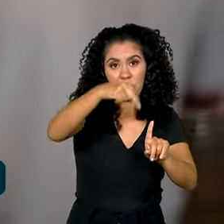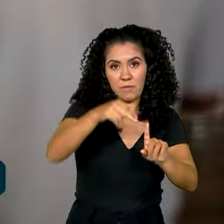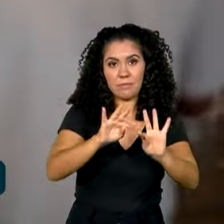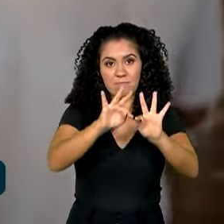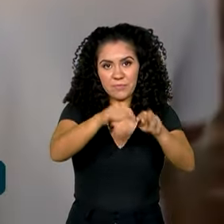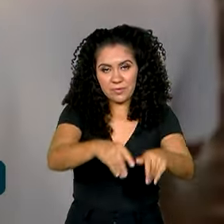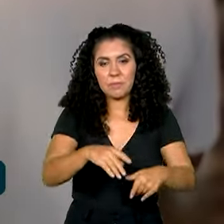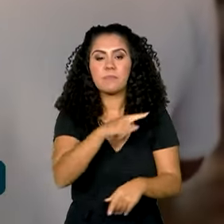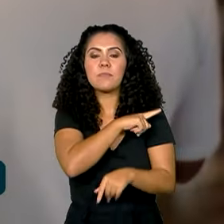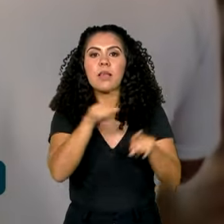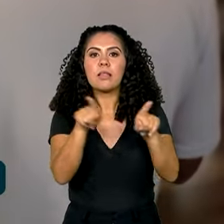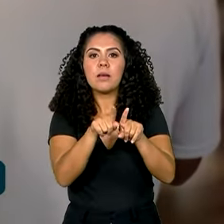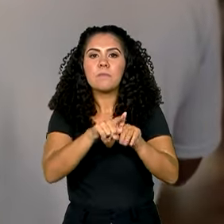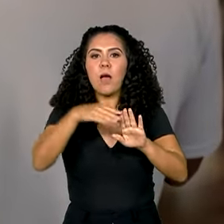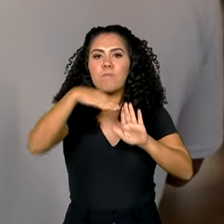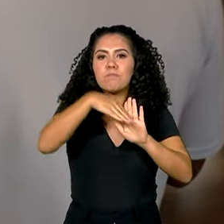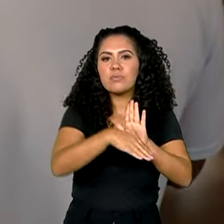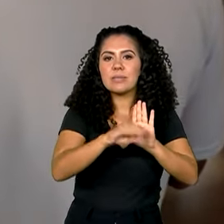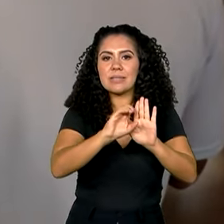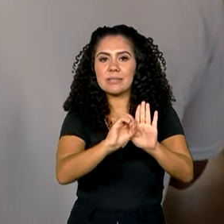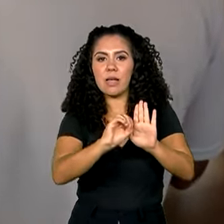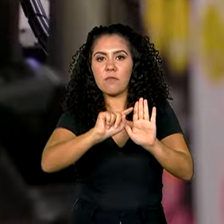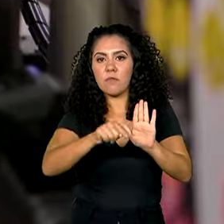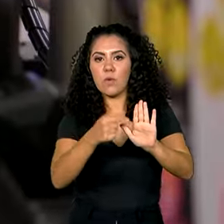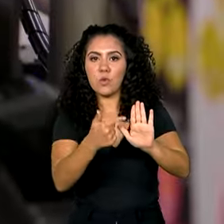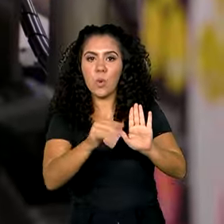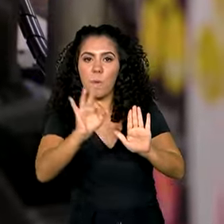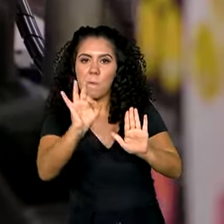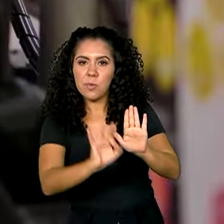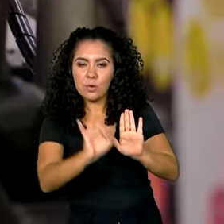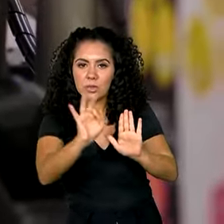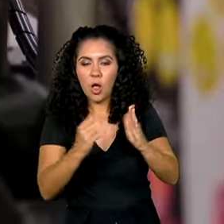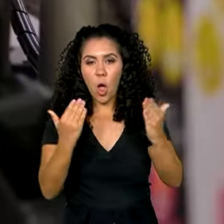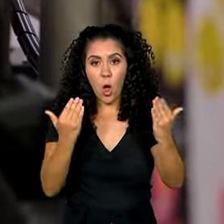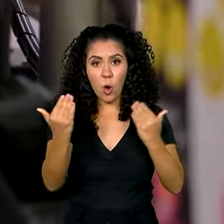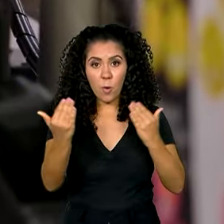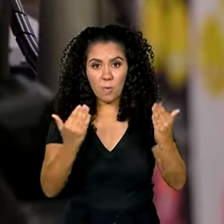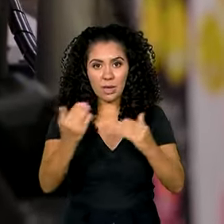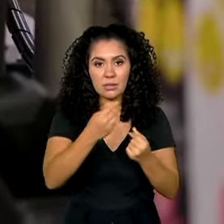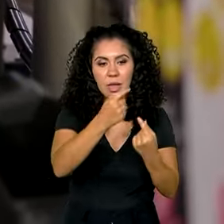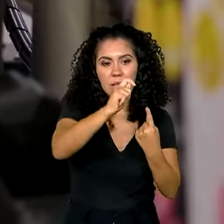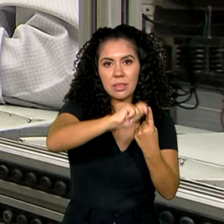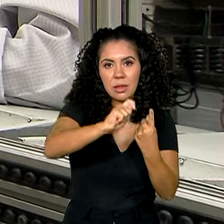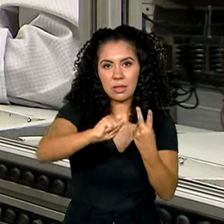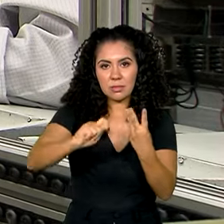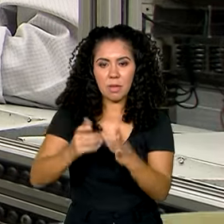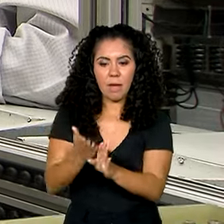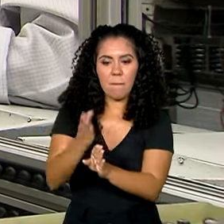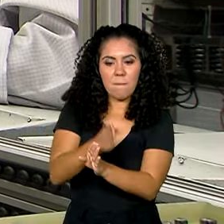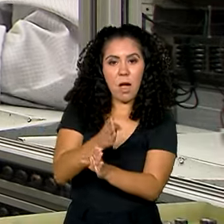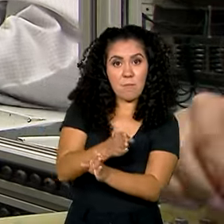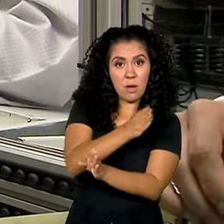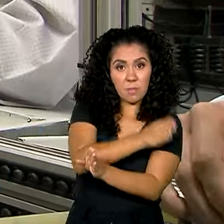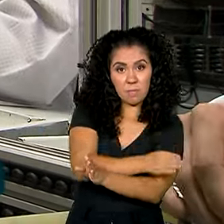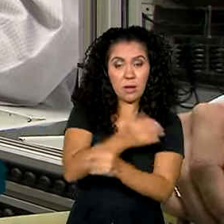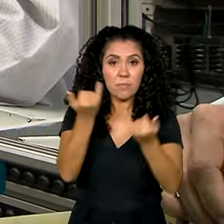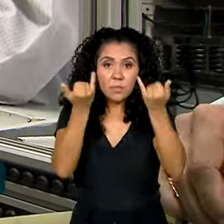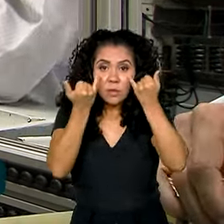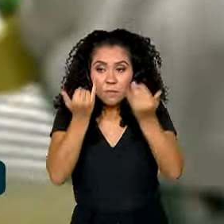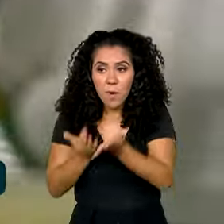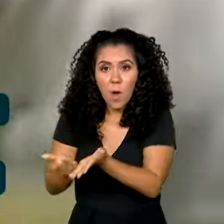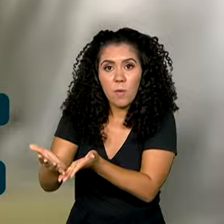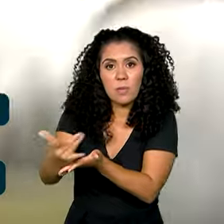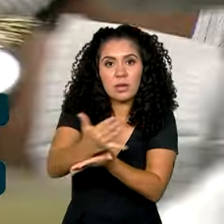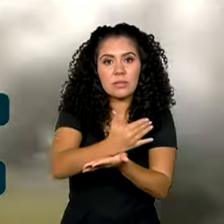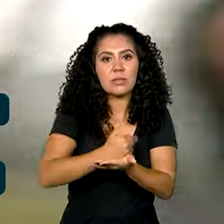uma queda de 0,2 ponto percentual em relação aos três meses anteriores. Os dados são da